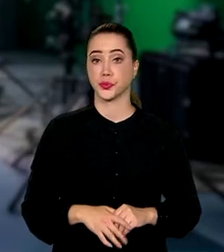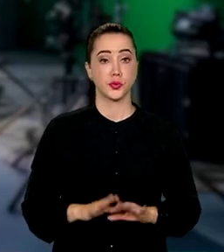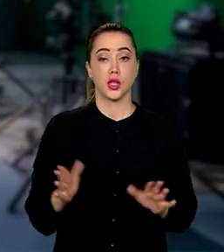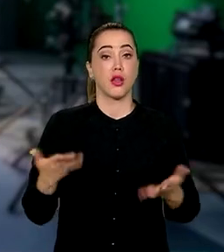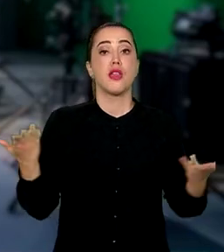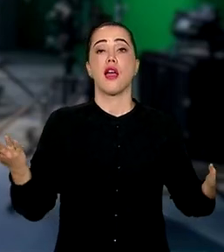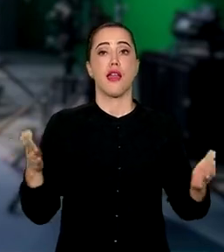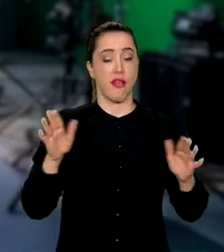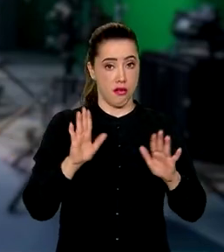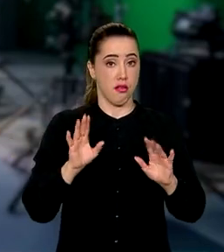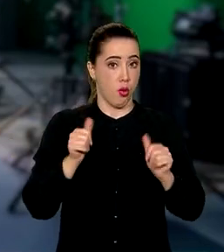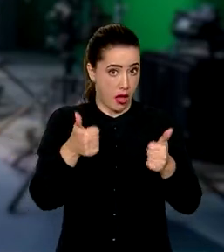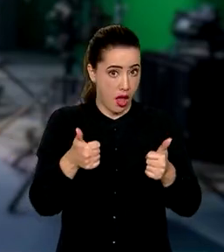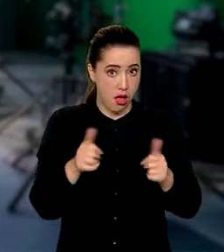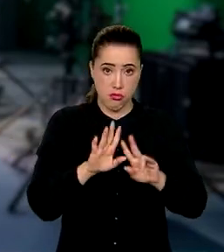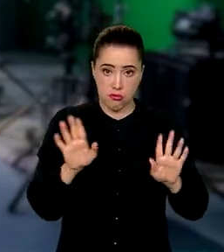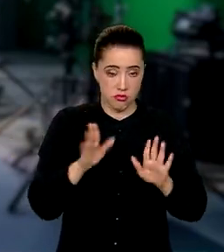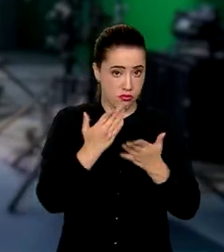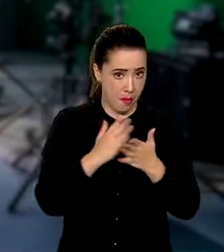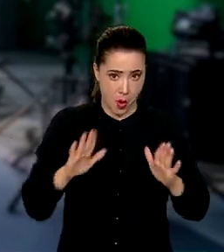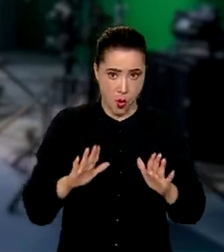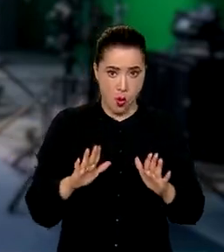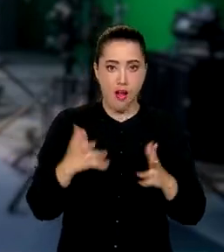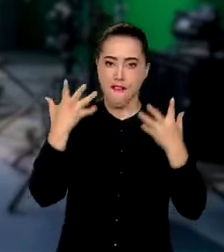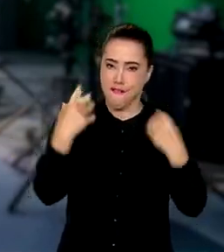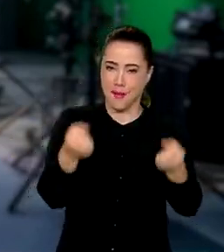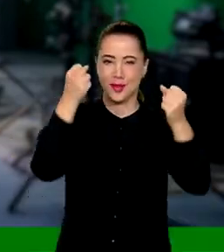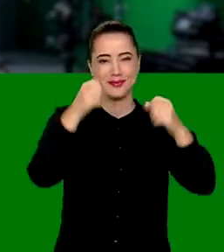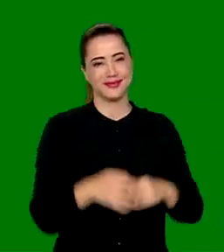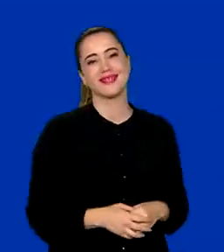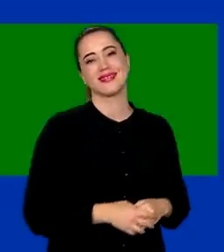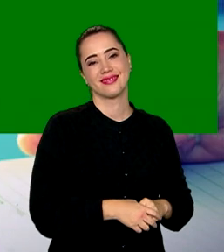E aí, galera, deu certo? Fechou? Então, bora!